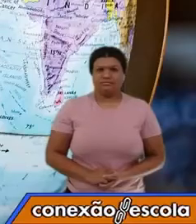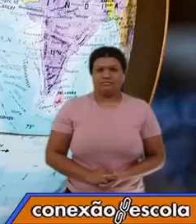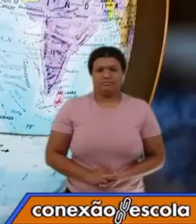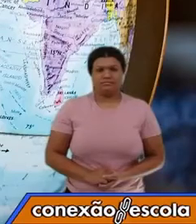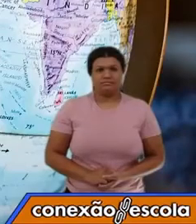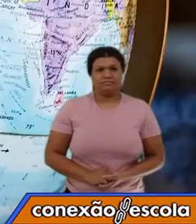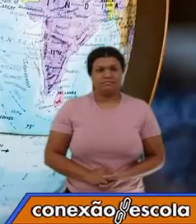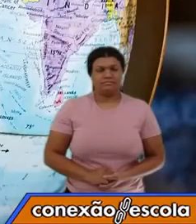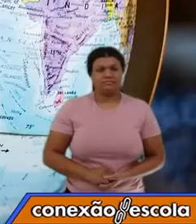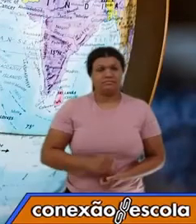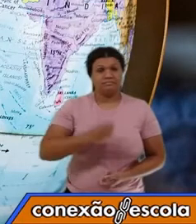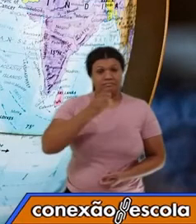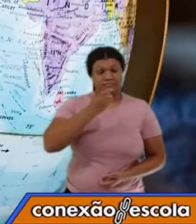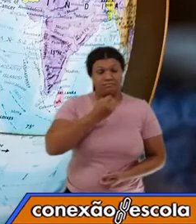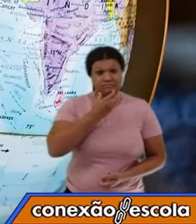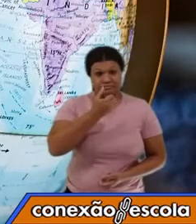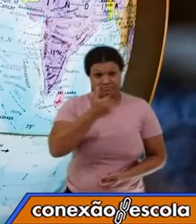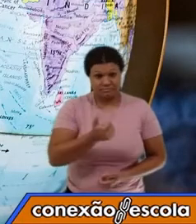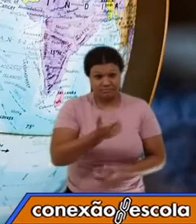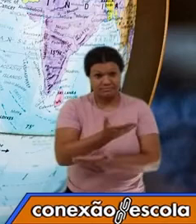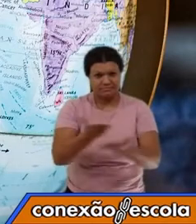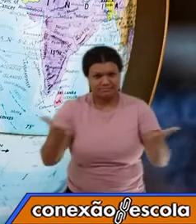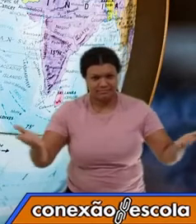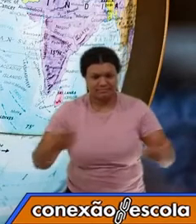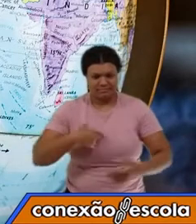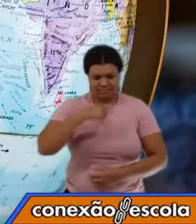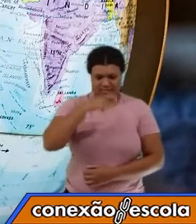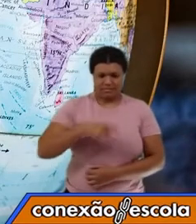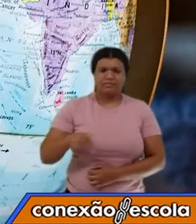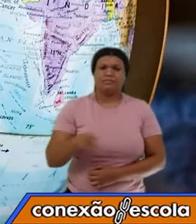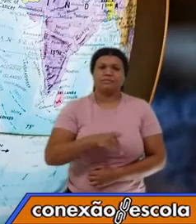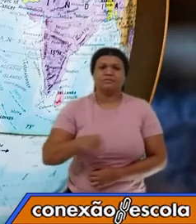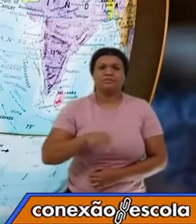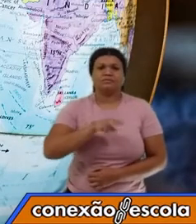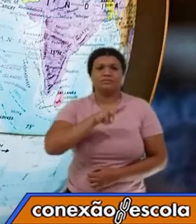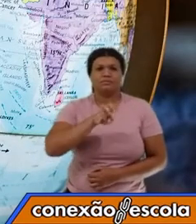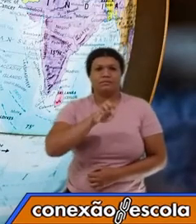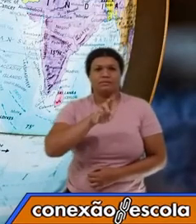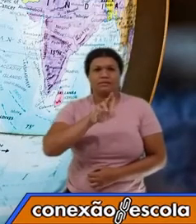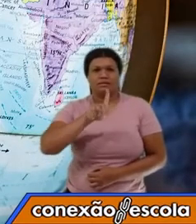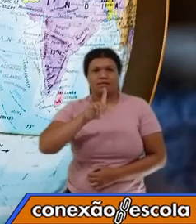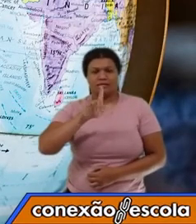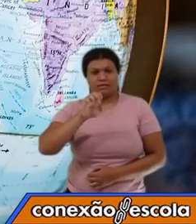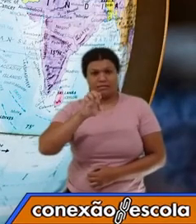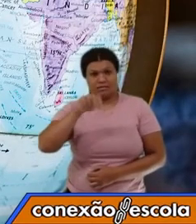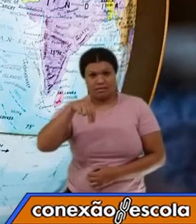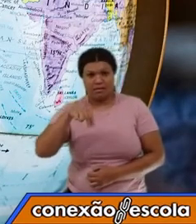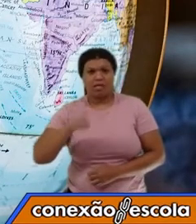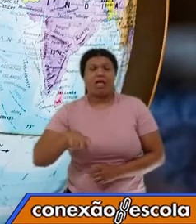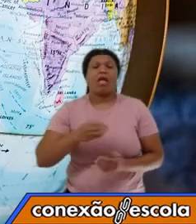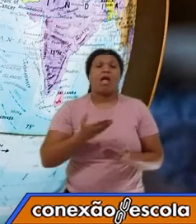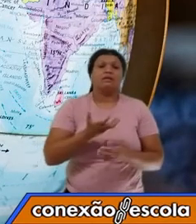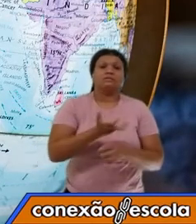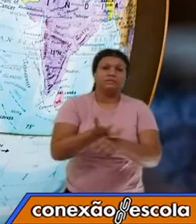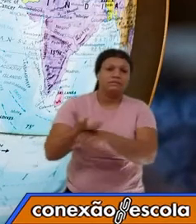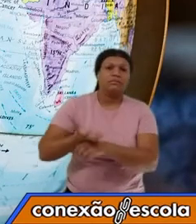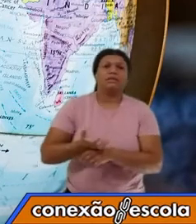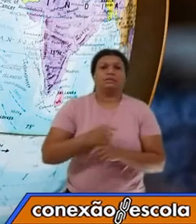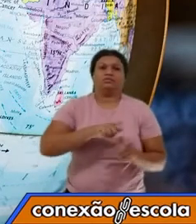Gente boa! Tudo bem? Eu sou o professor Werlen e esta é a nossa aula de Geografia.